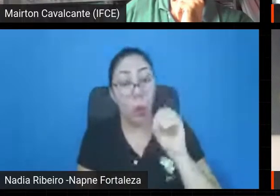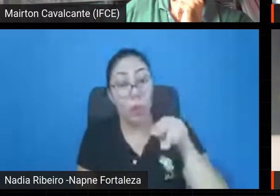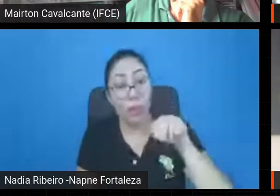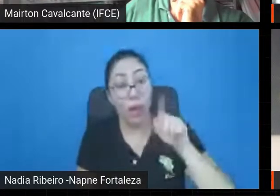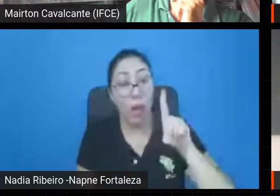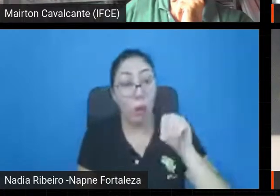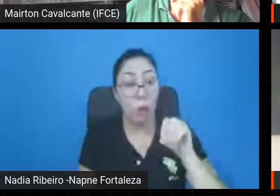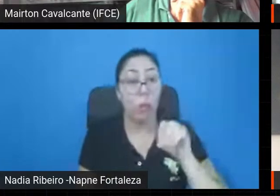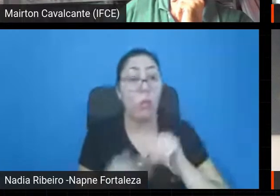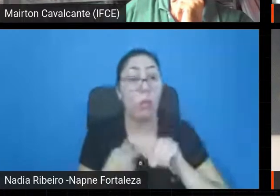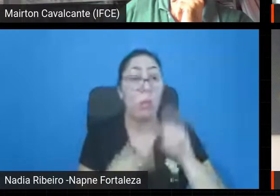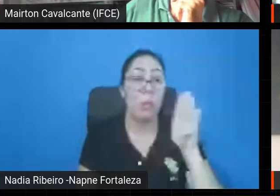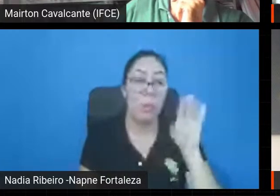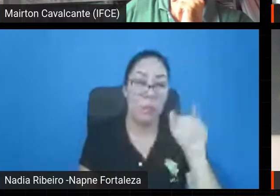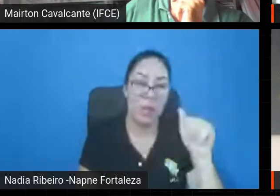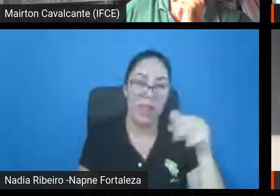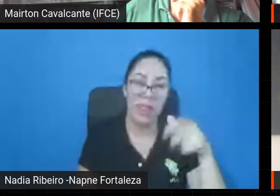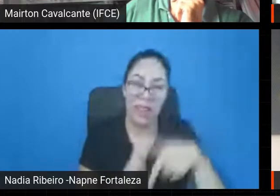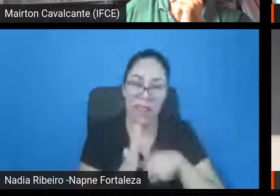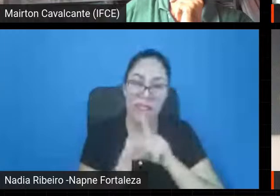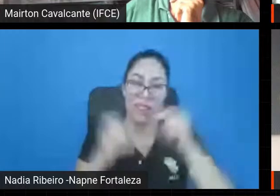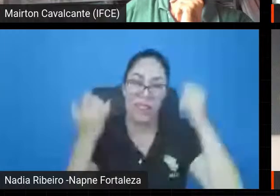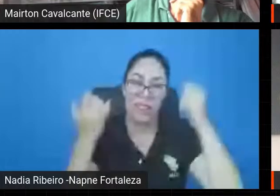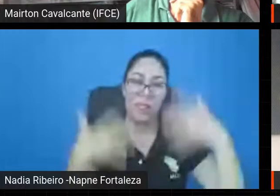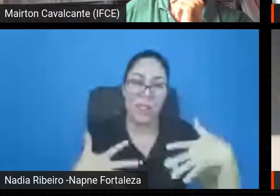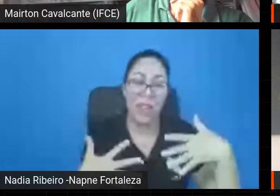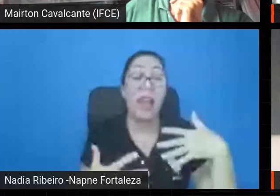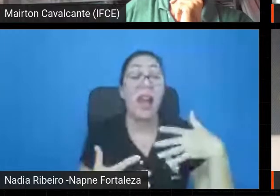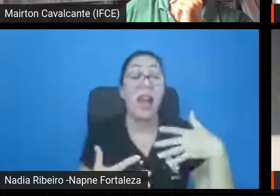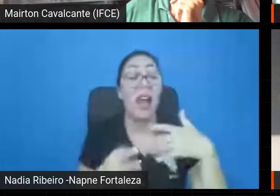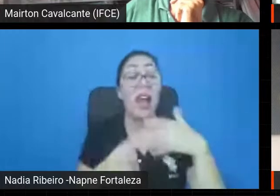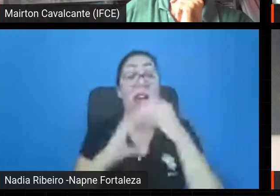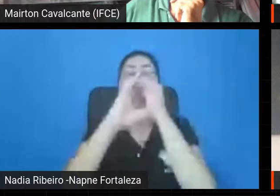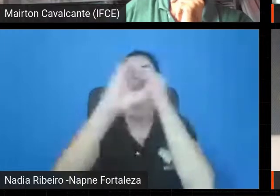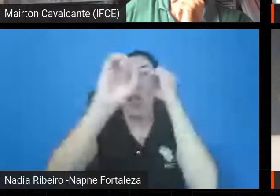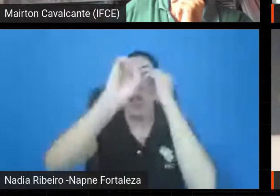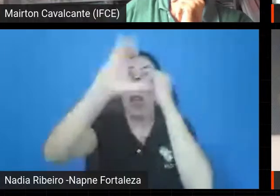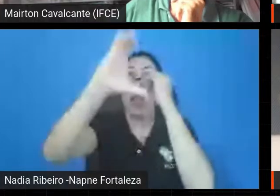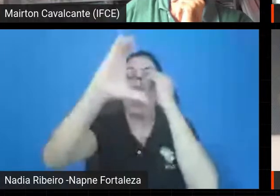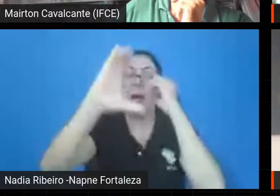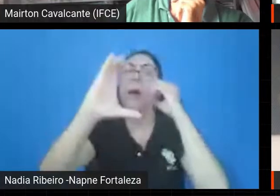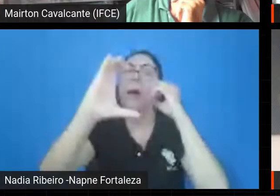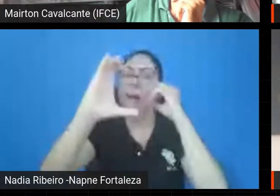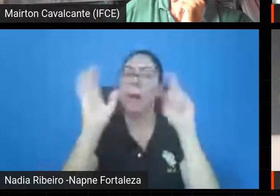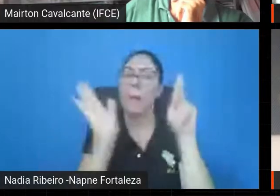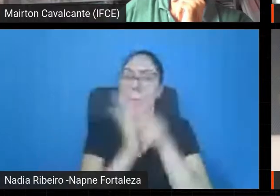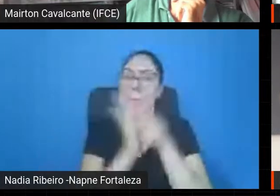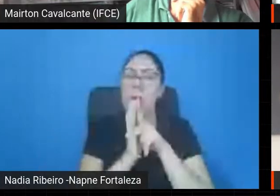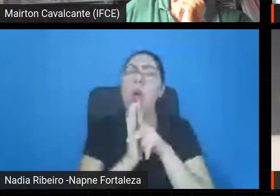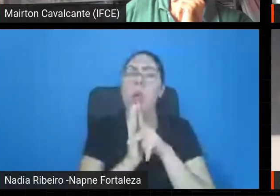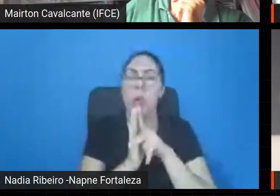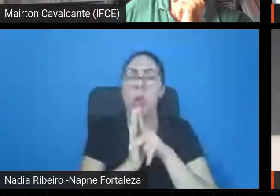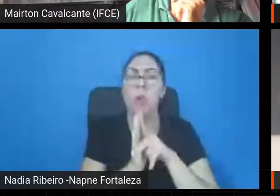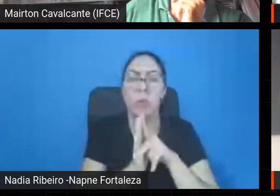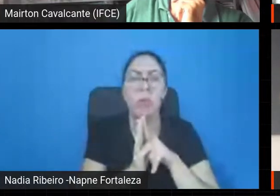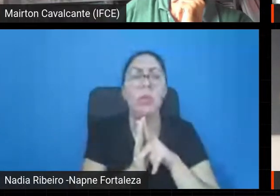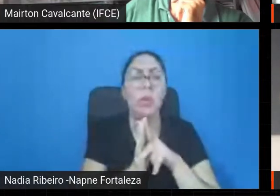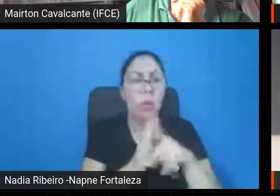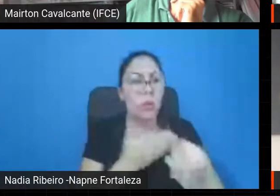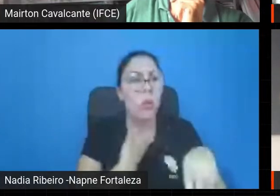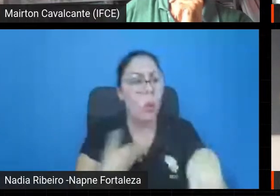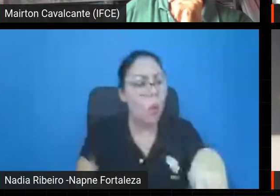a astronomia é uma atividade pública, gera muita ciência,